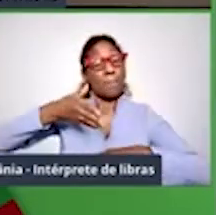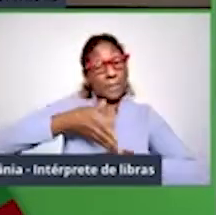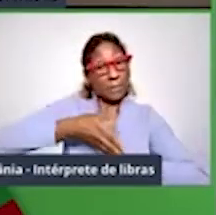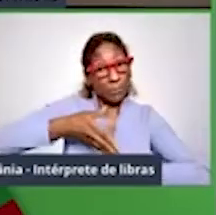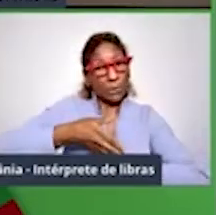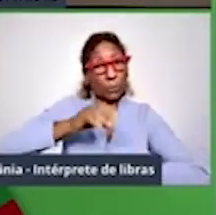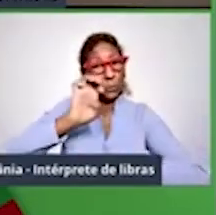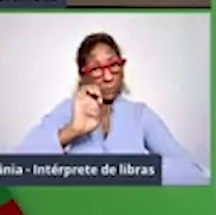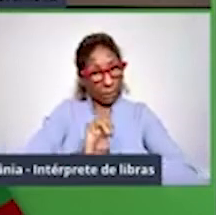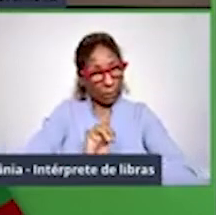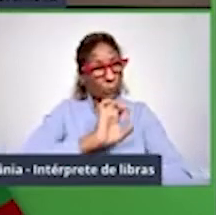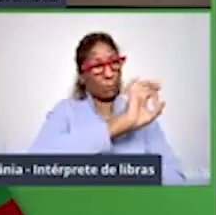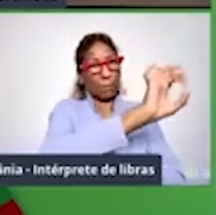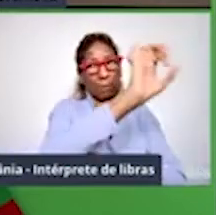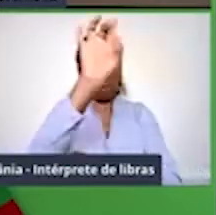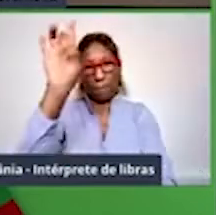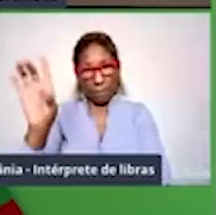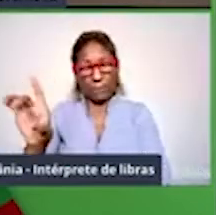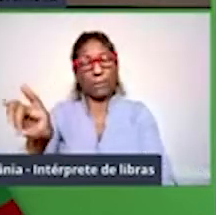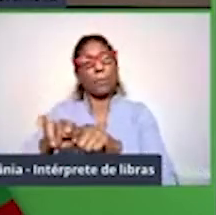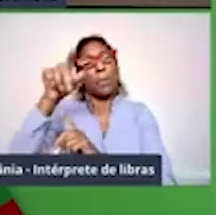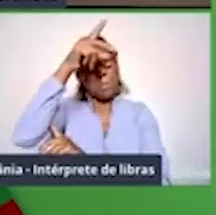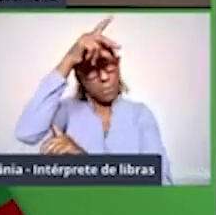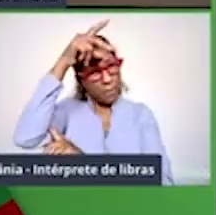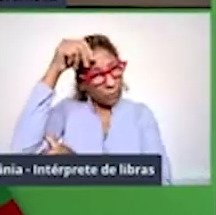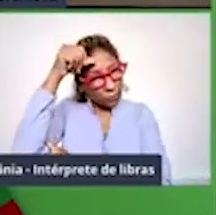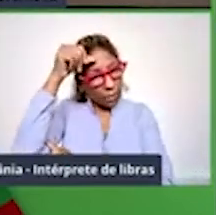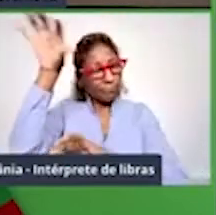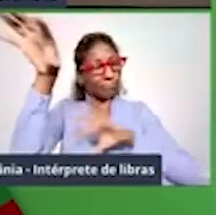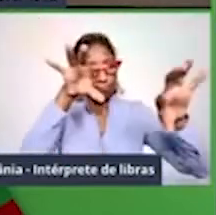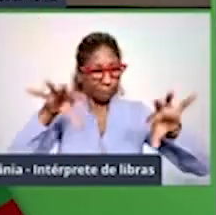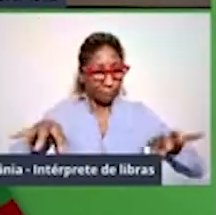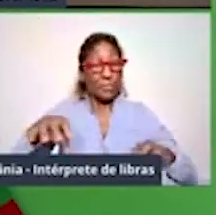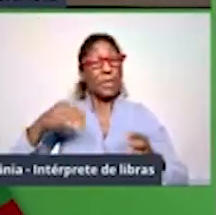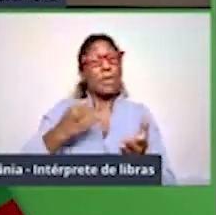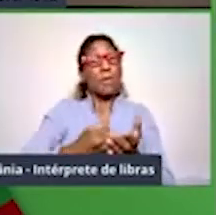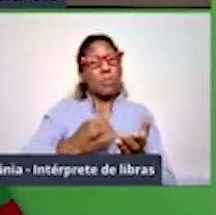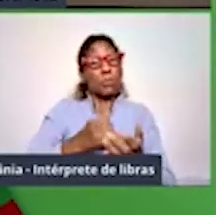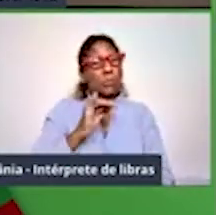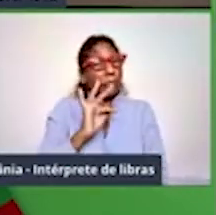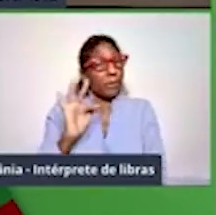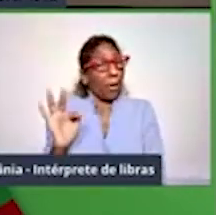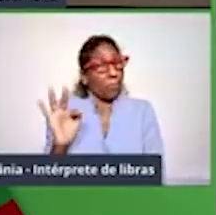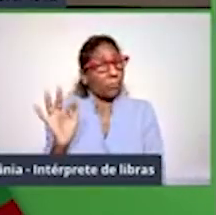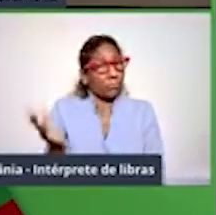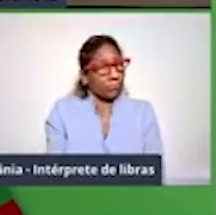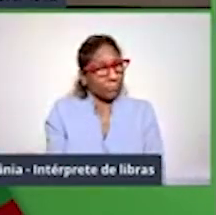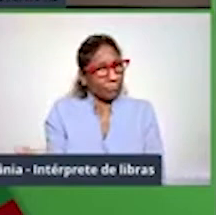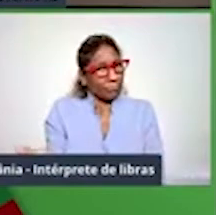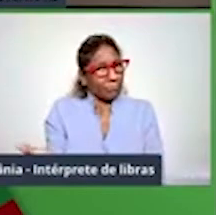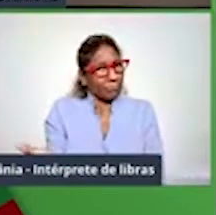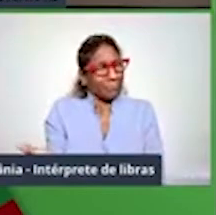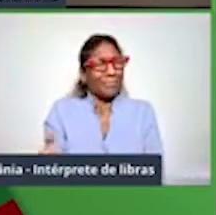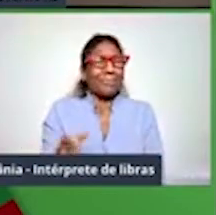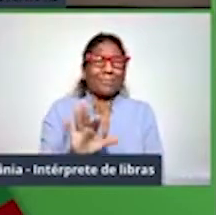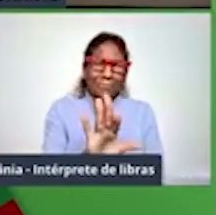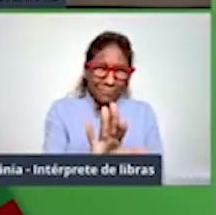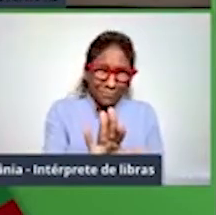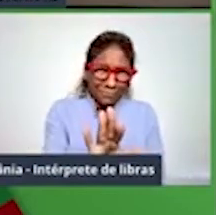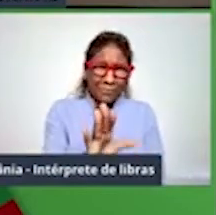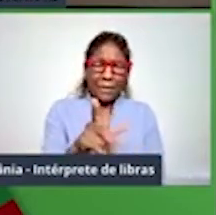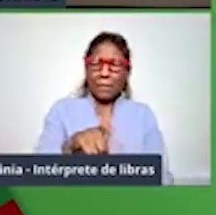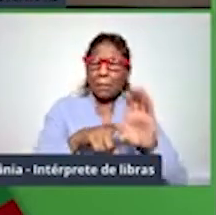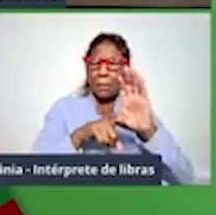estados e mesmo dos municípios em impostos federais. Então não é algo